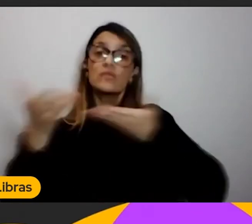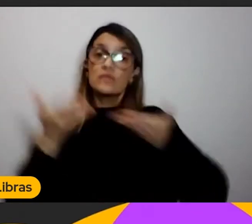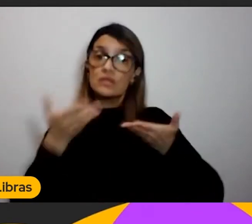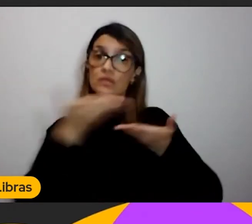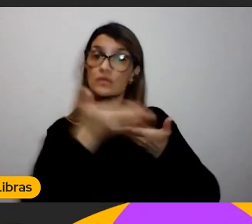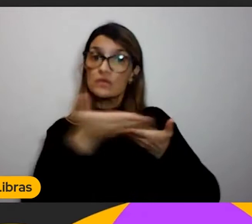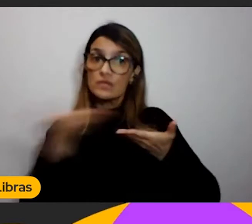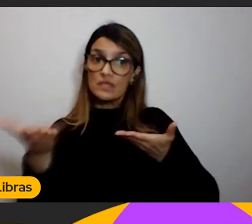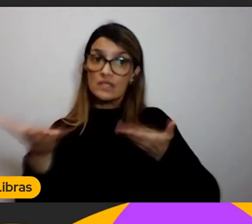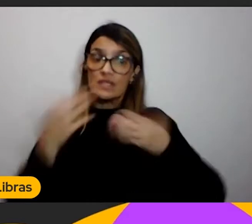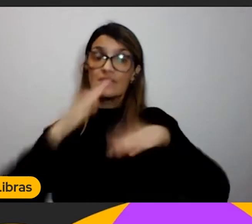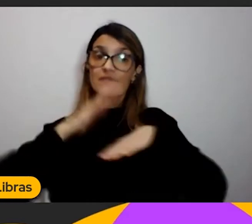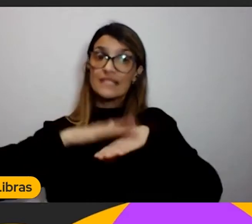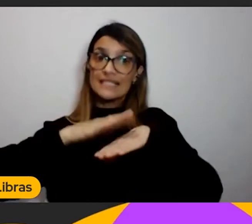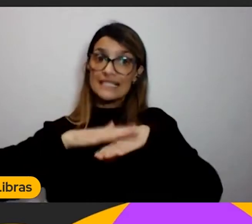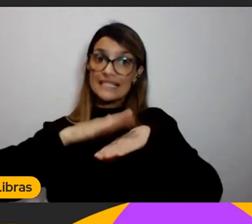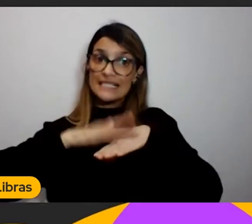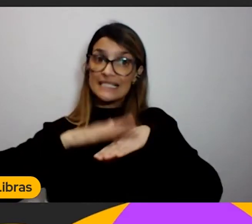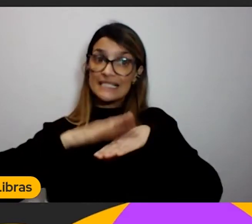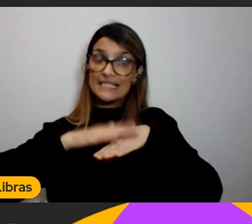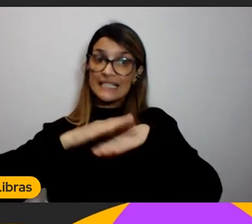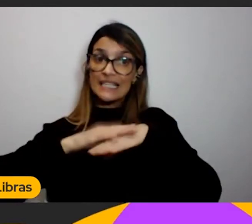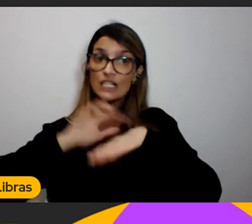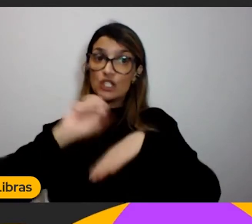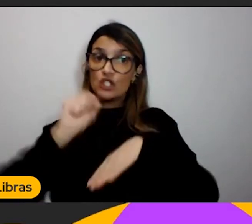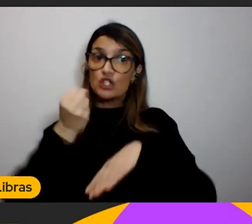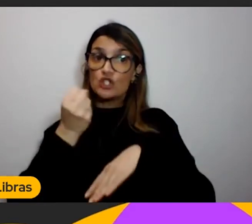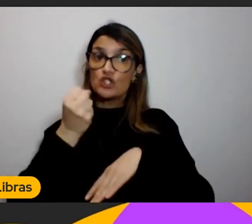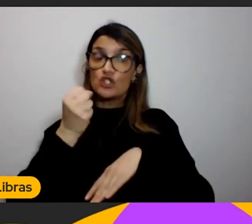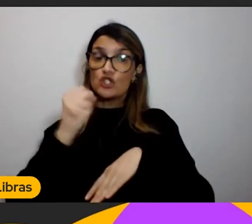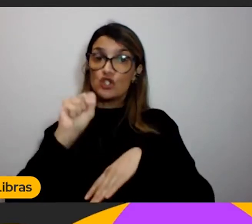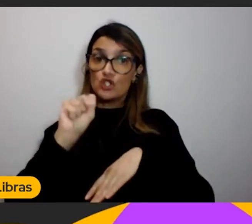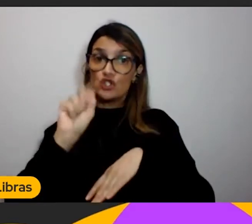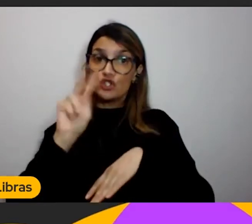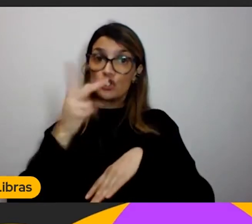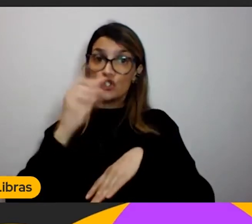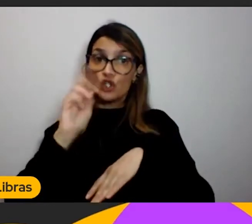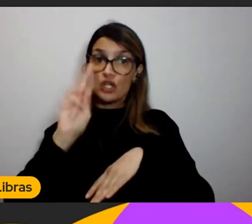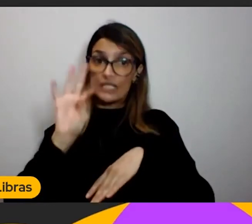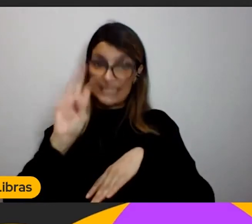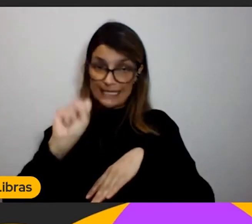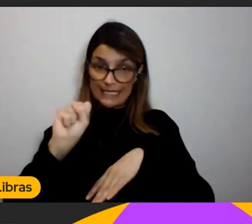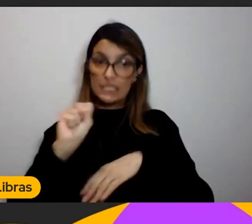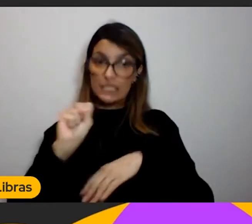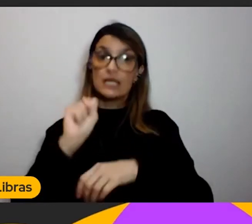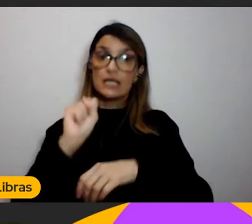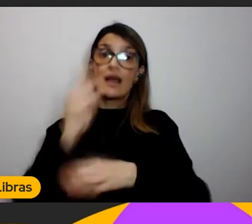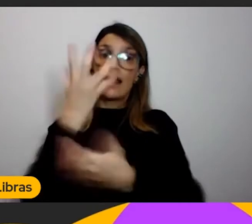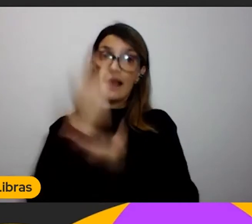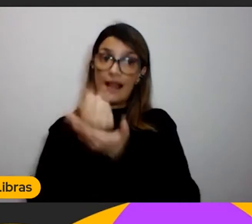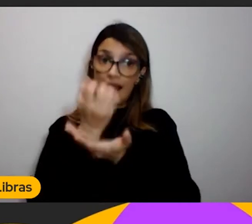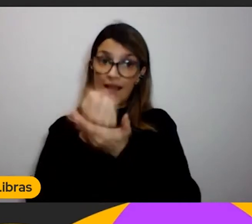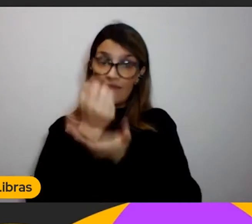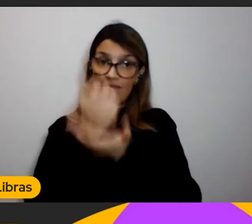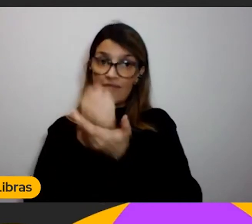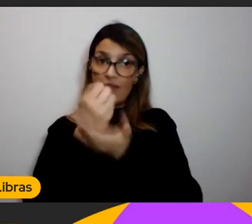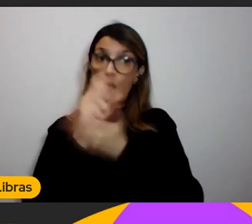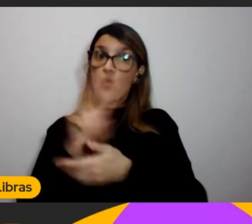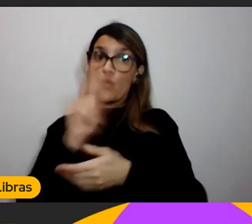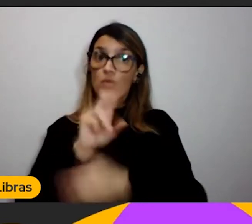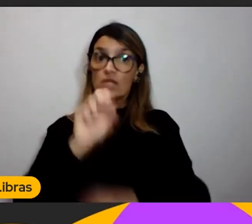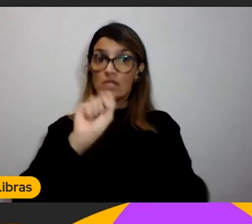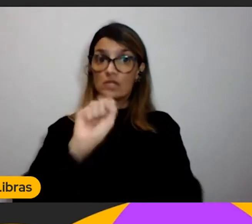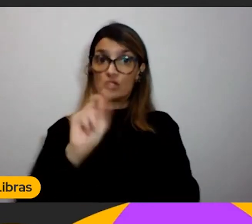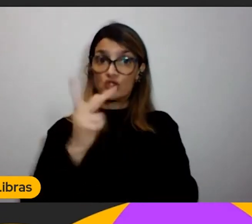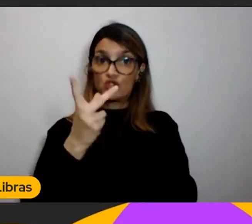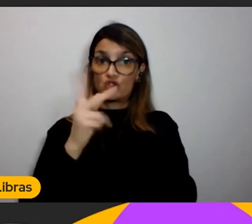exclusivamente no formato shorts. Então, quando vocês gravarem, usem a ferramentinha de shorts. Quem estava aqui ontem viu que o